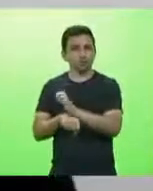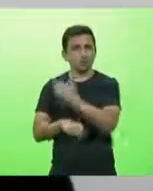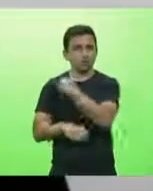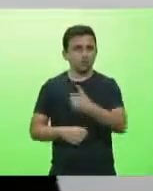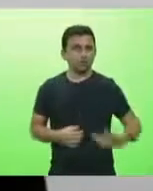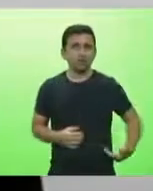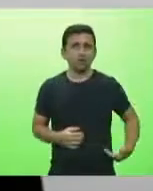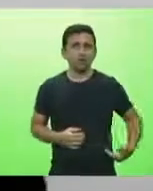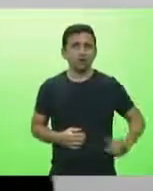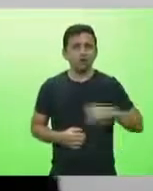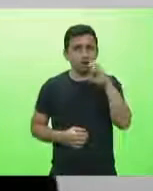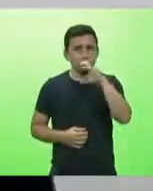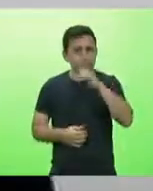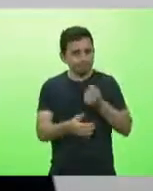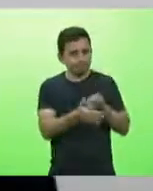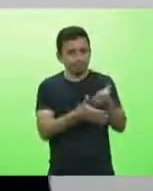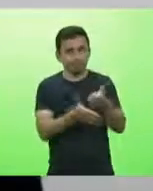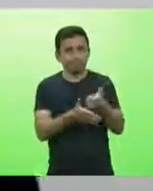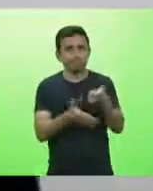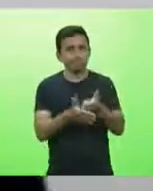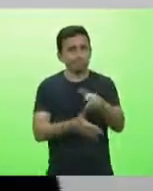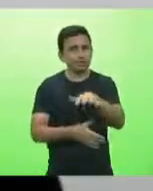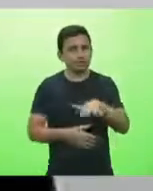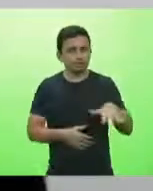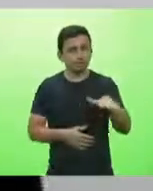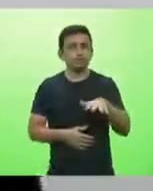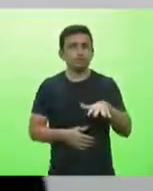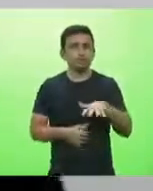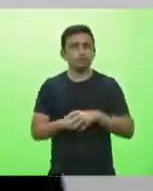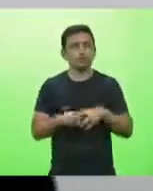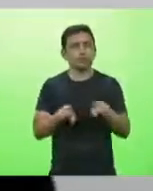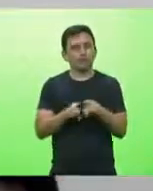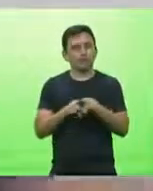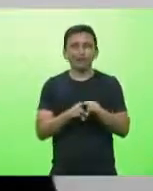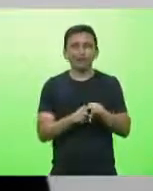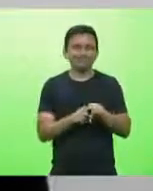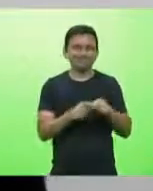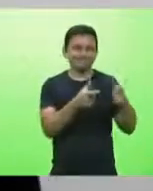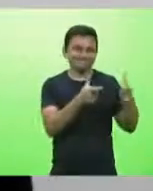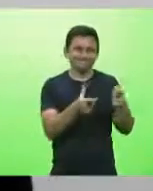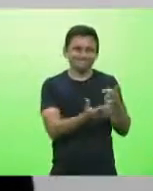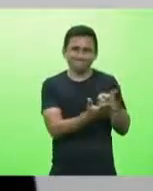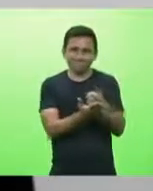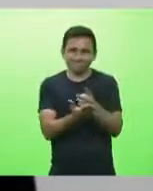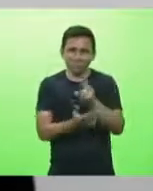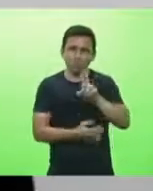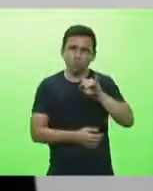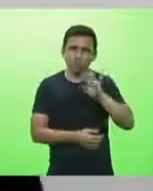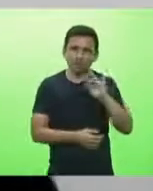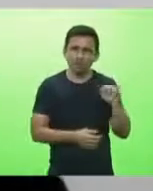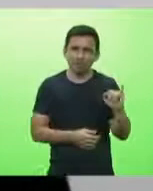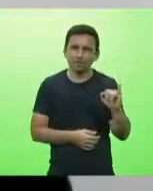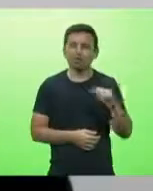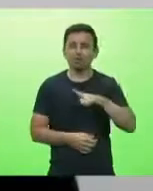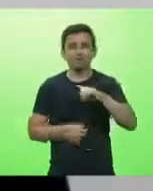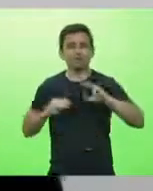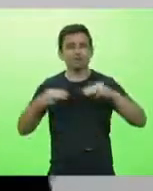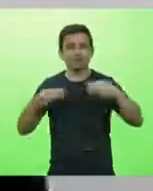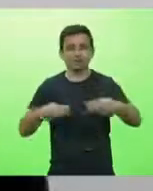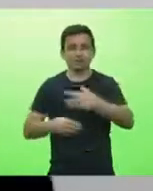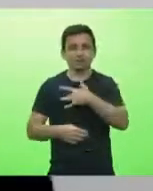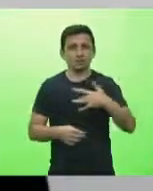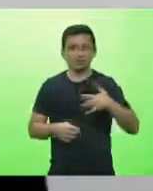faça esses pagamentos e também a questão dos leitos de UTI eu sei que aí depende do Ministério da Saúde mas estão